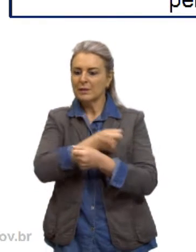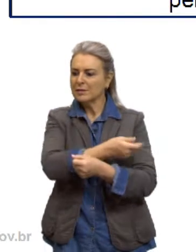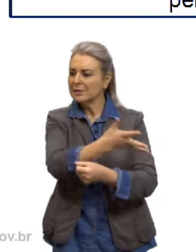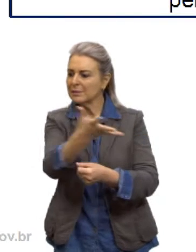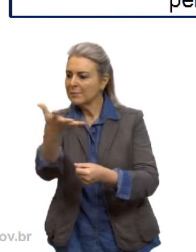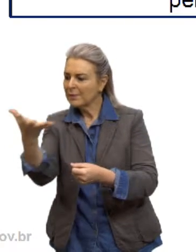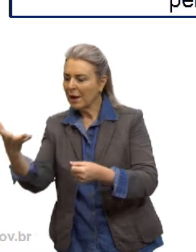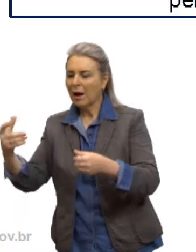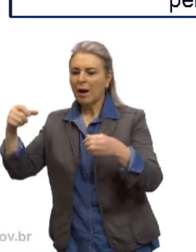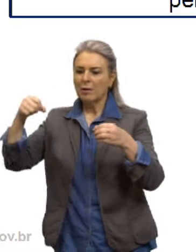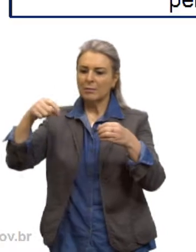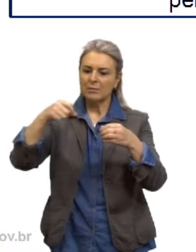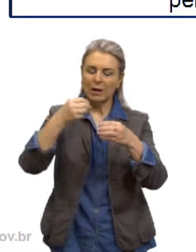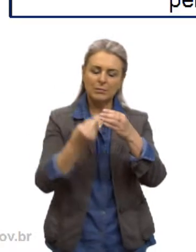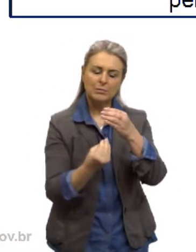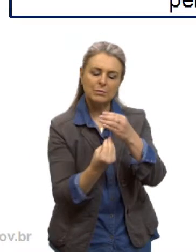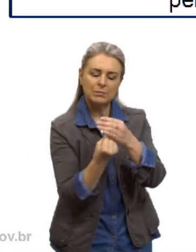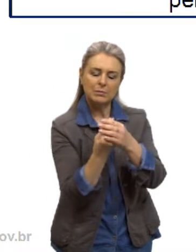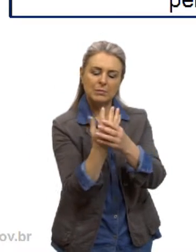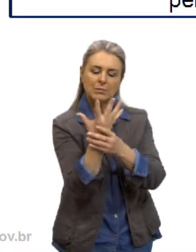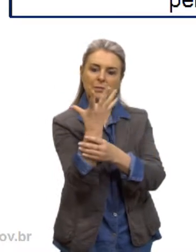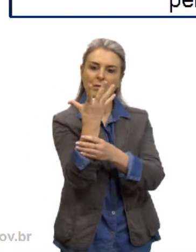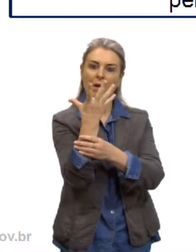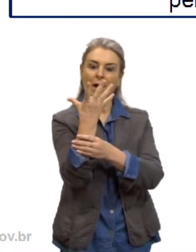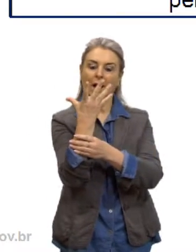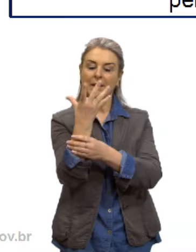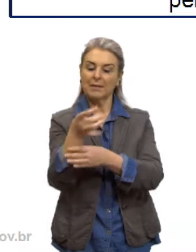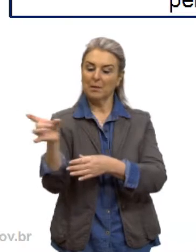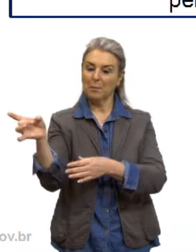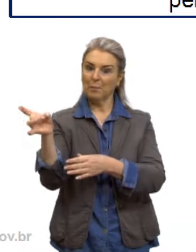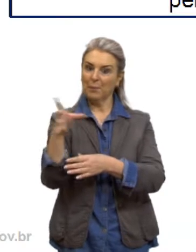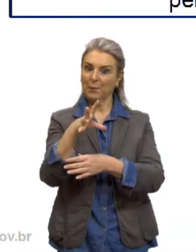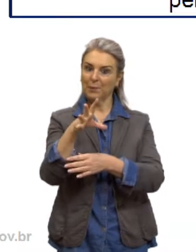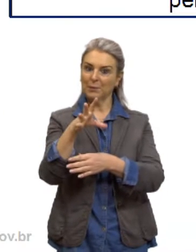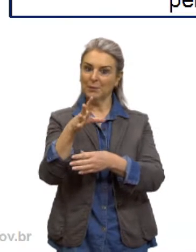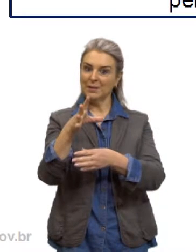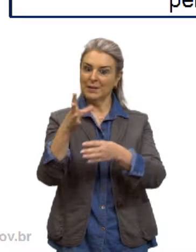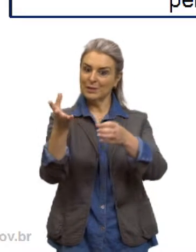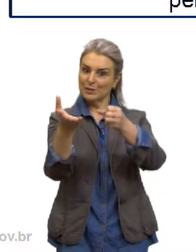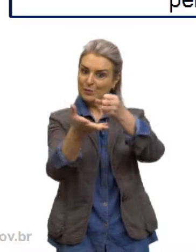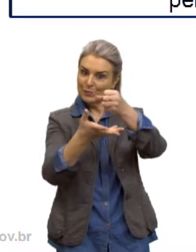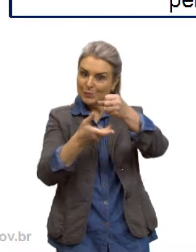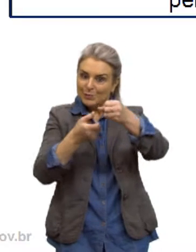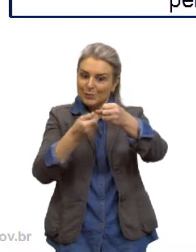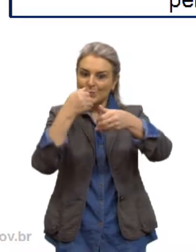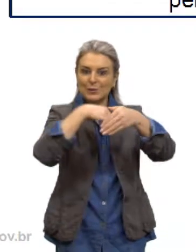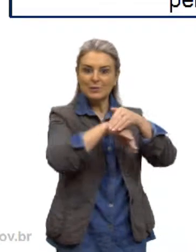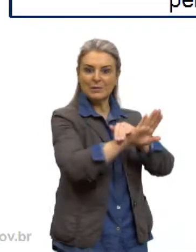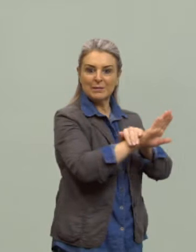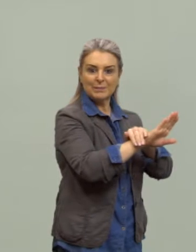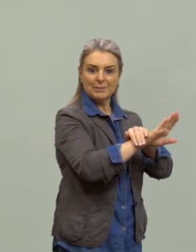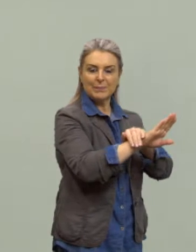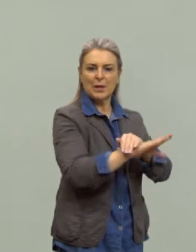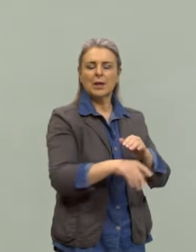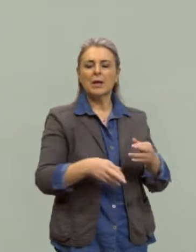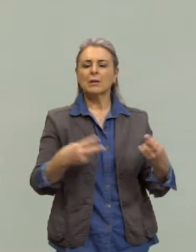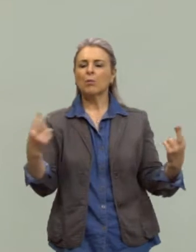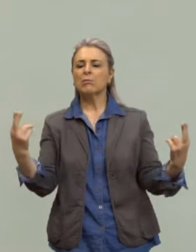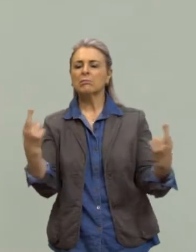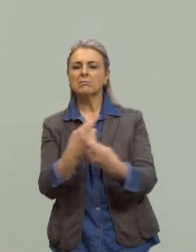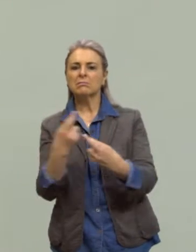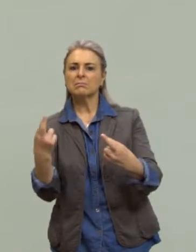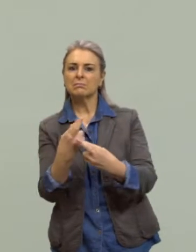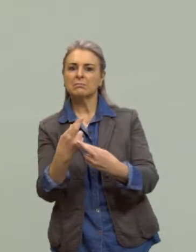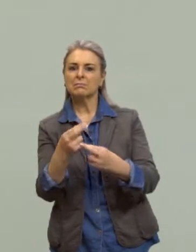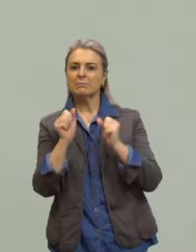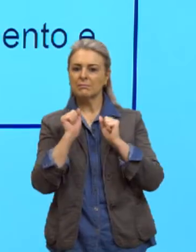era um período de crescimento, um período de colheita. Eu contando essa história para vocês, o que a gente consegue relacionar